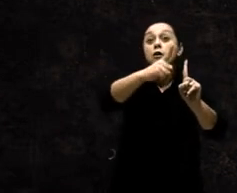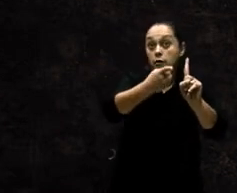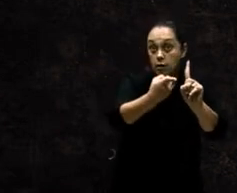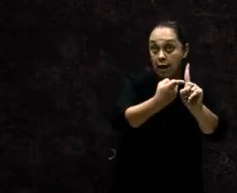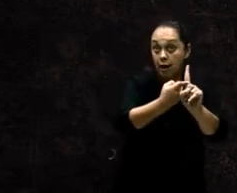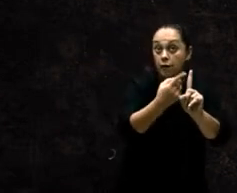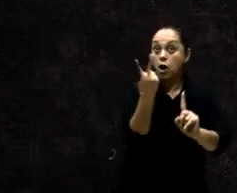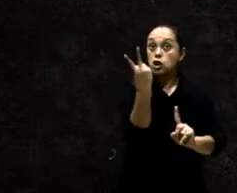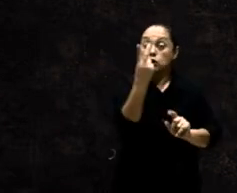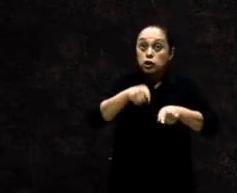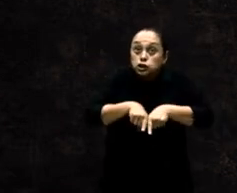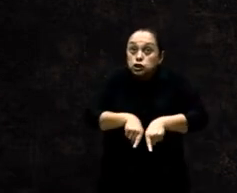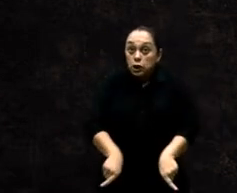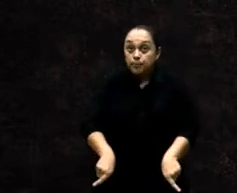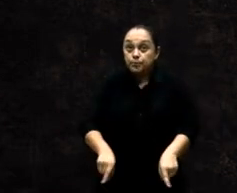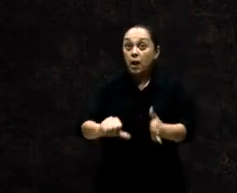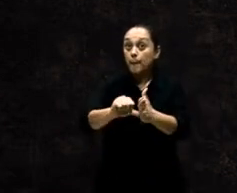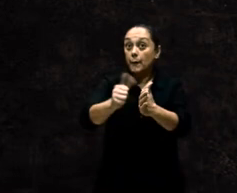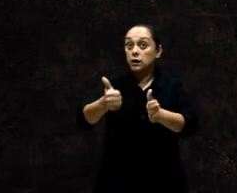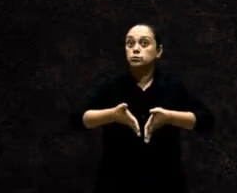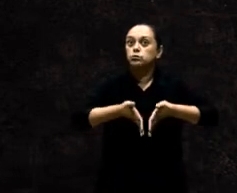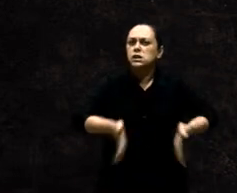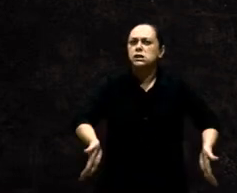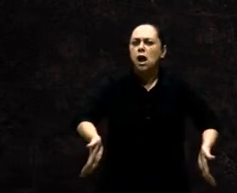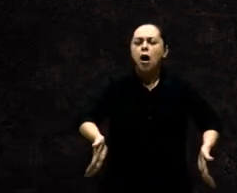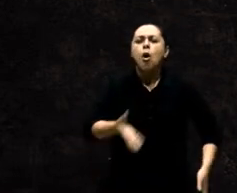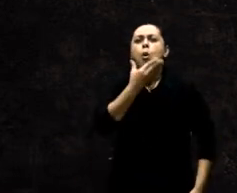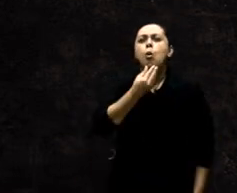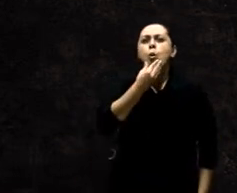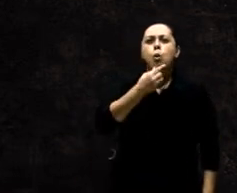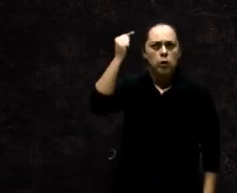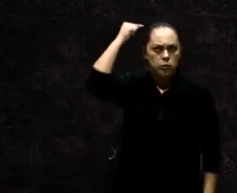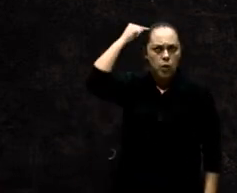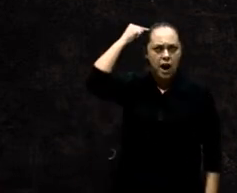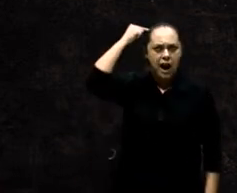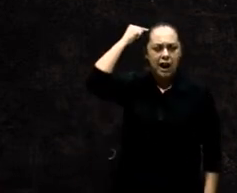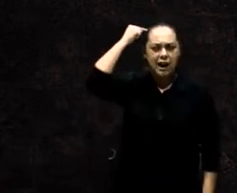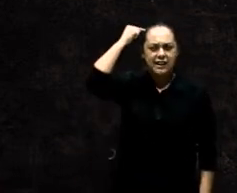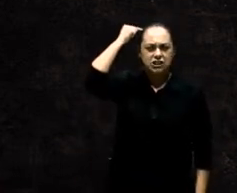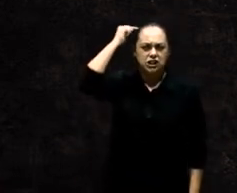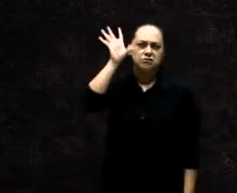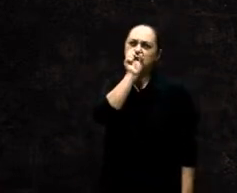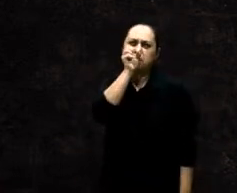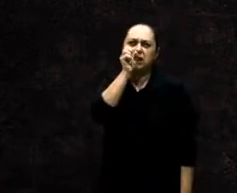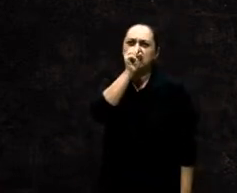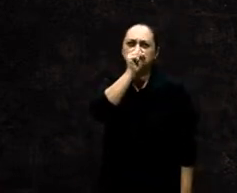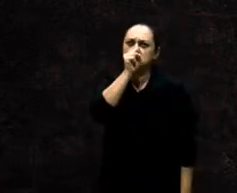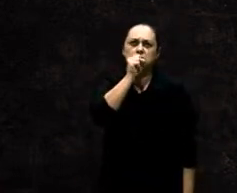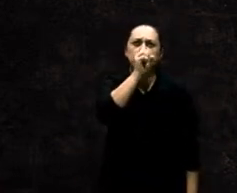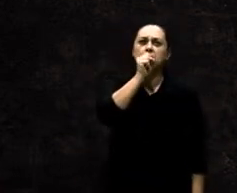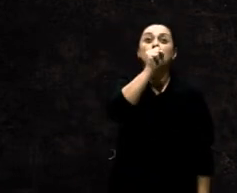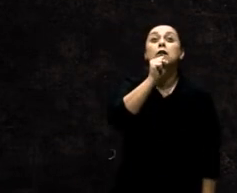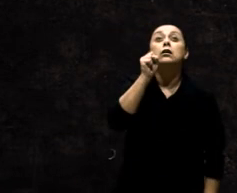E todo como uma veste cabeluda Por isso chamaram o seu nome Ezaú